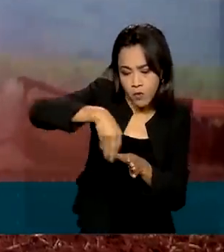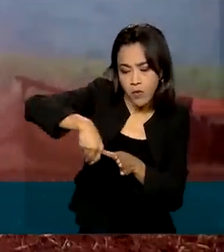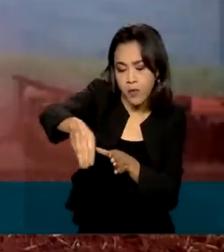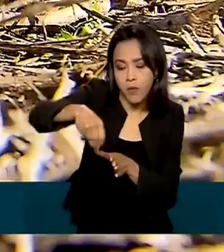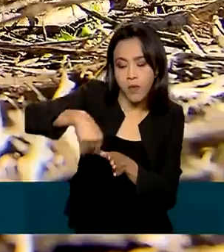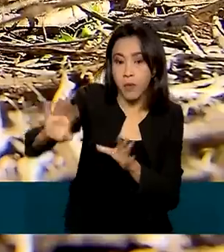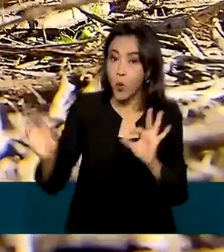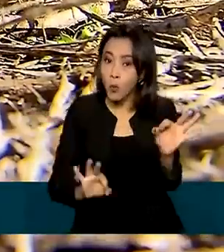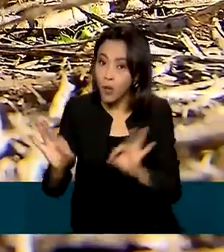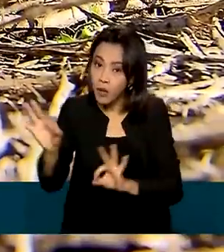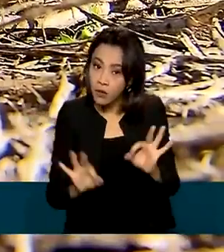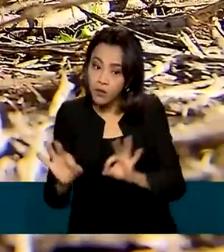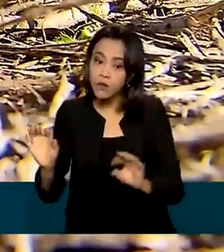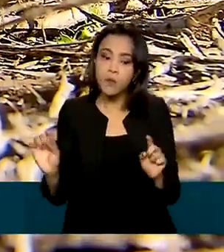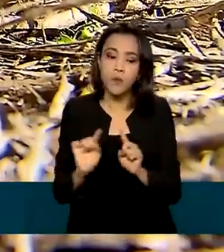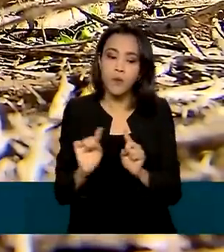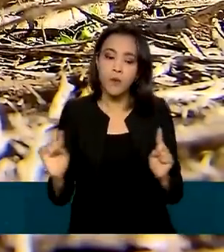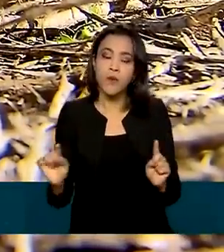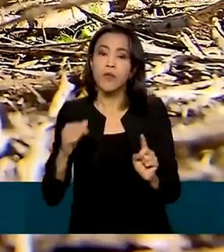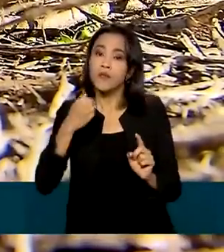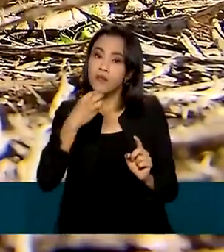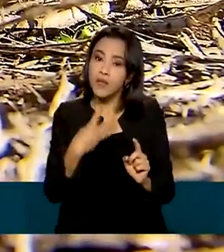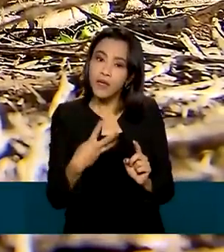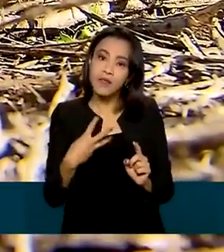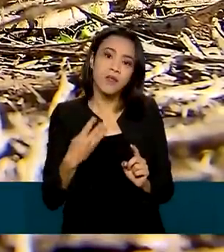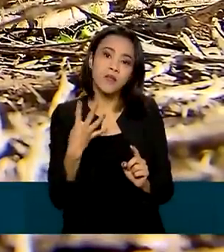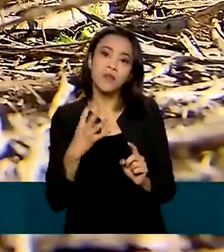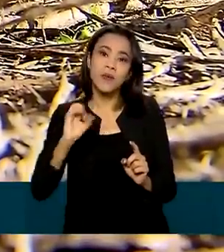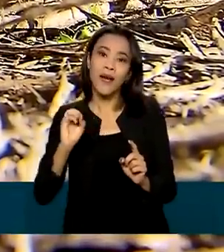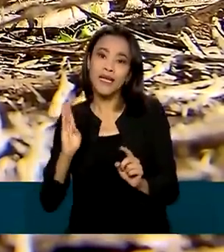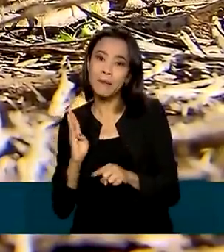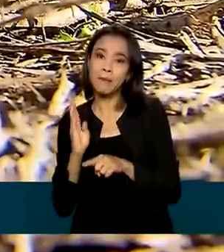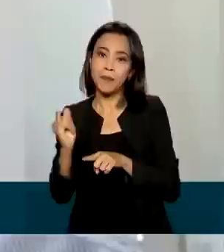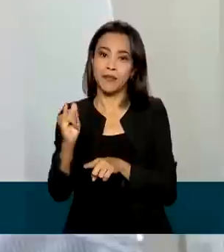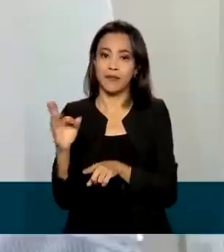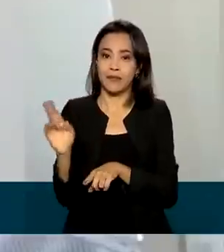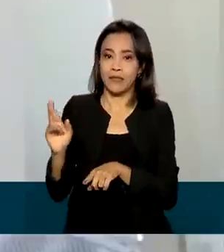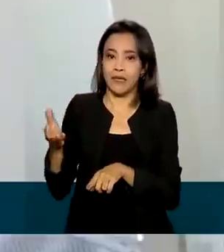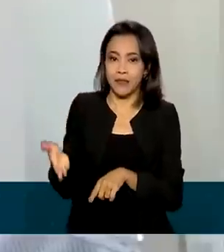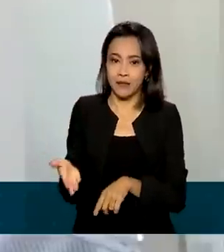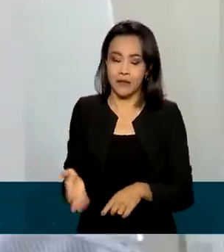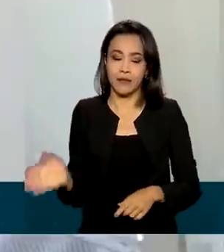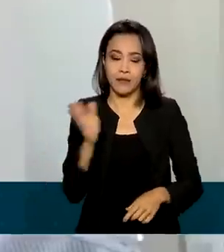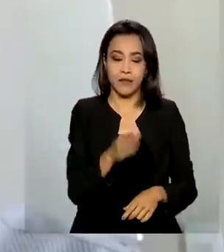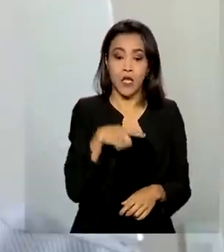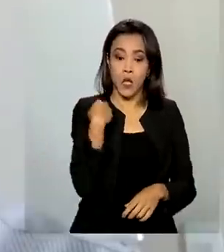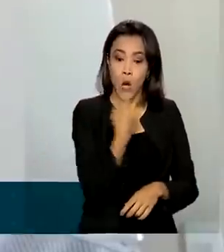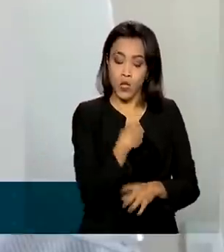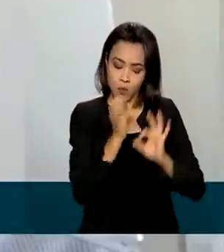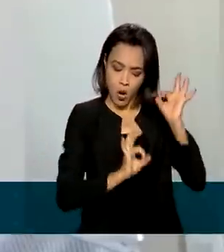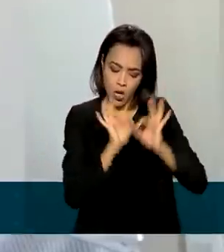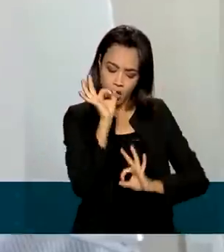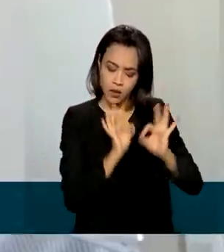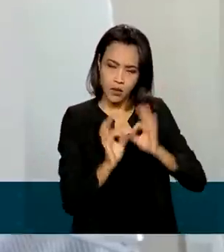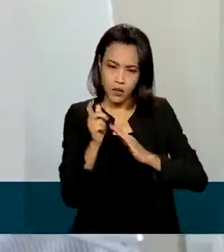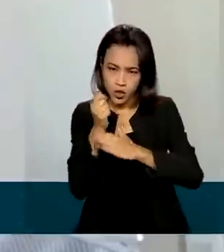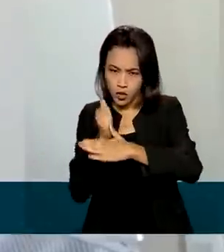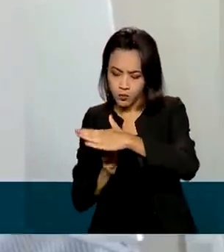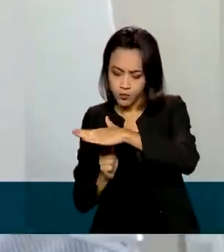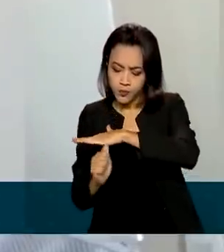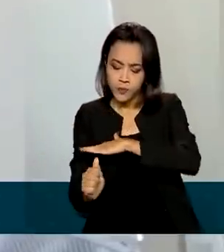safra é de 340 bilhões de reais. Investimento, nós estamos programando aí 95